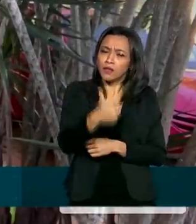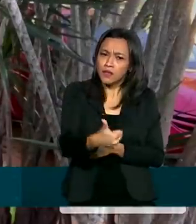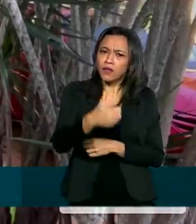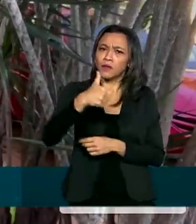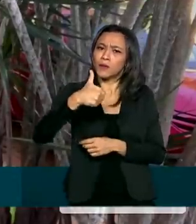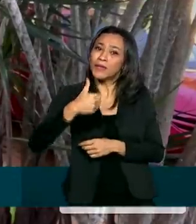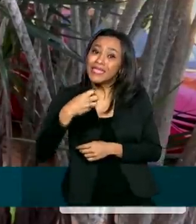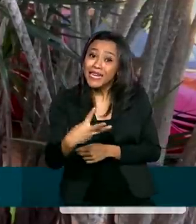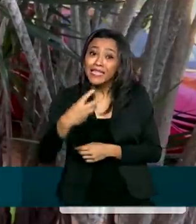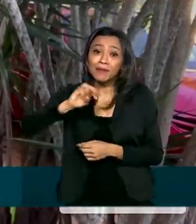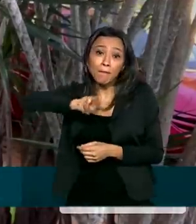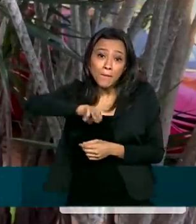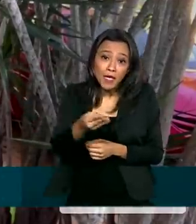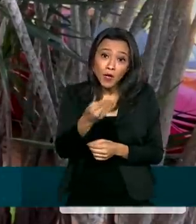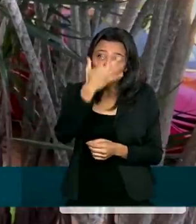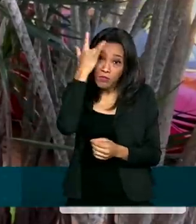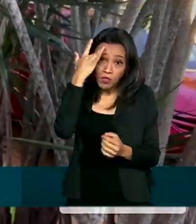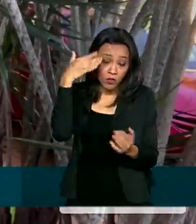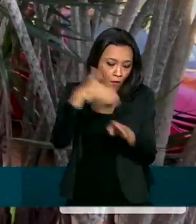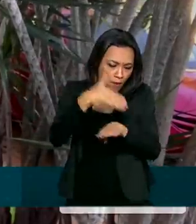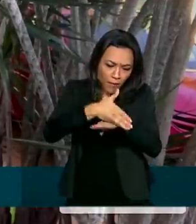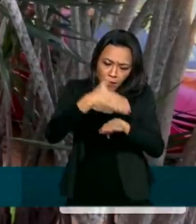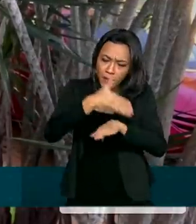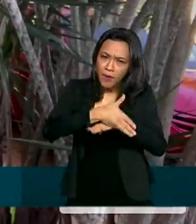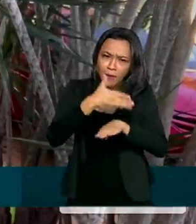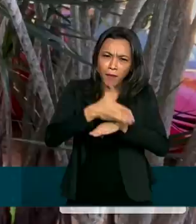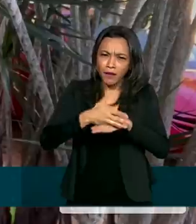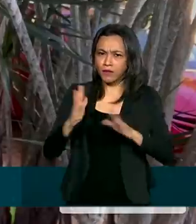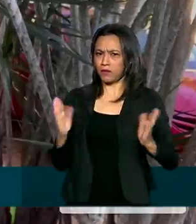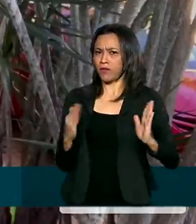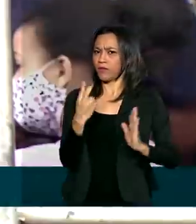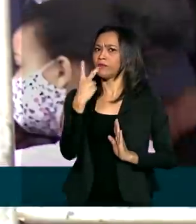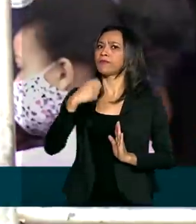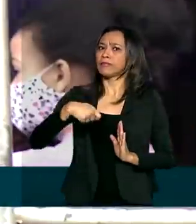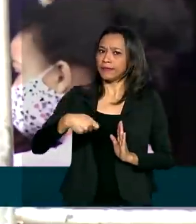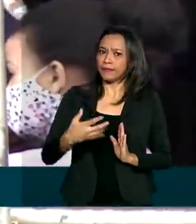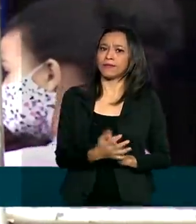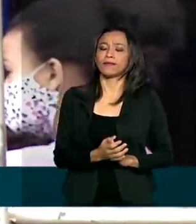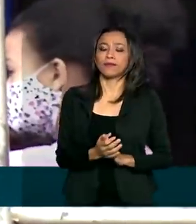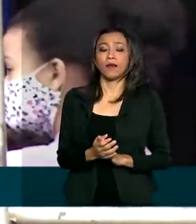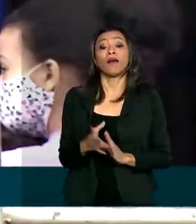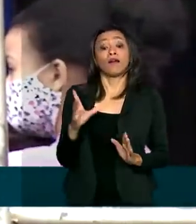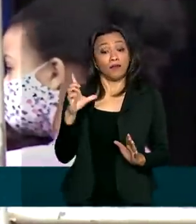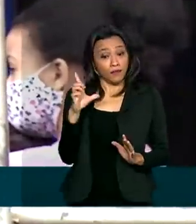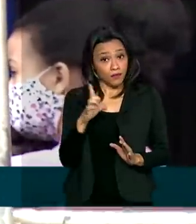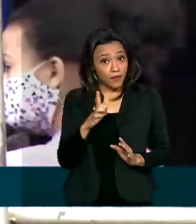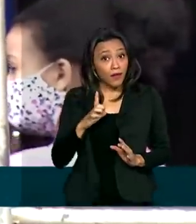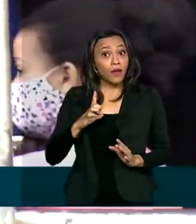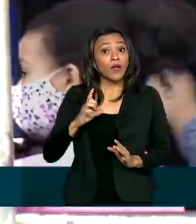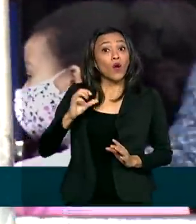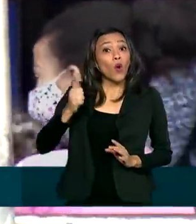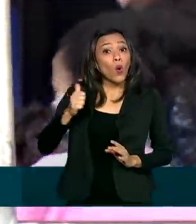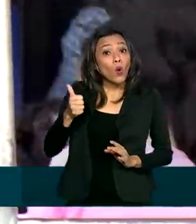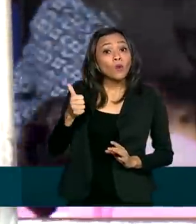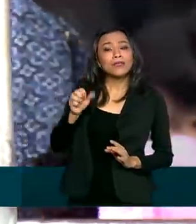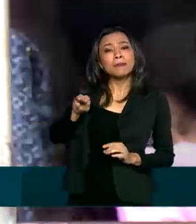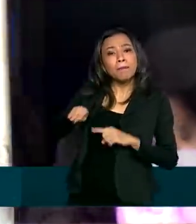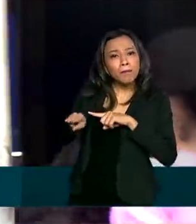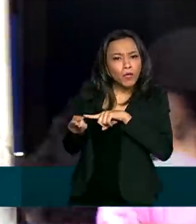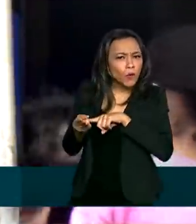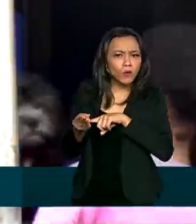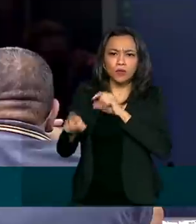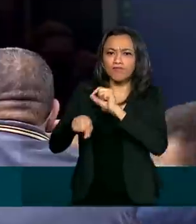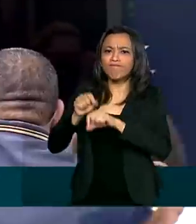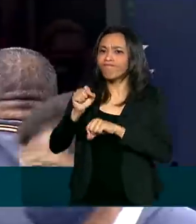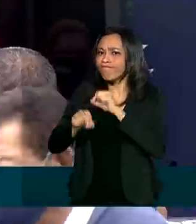downloads do aplicativo gratuito nesses dois meses. Ainda há 11 milhões de solicitações